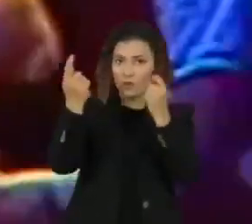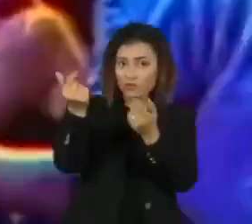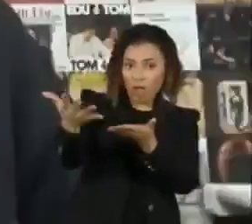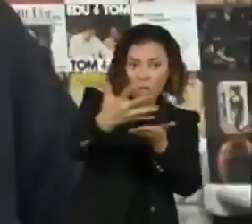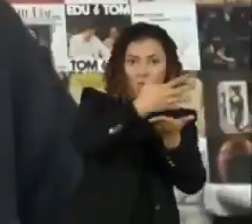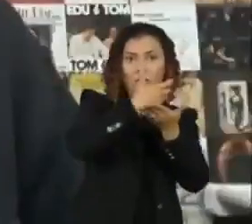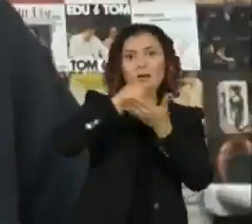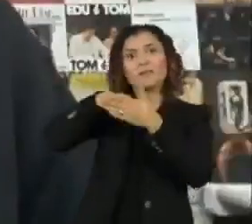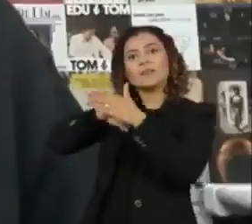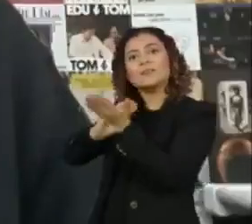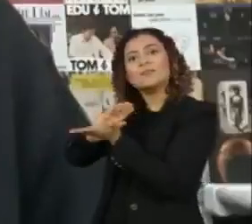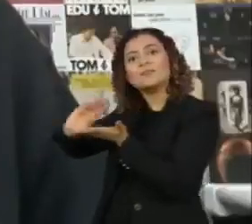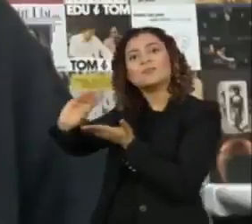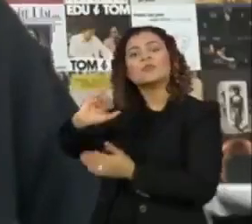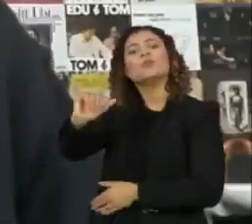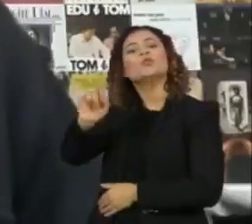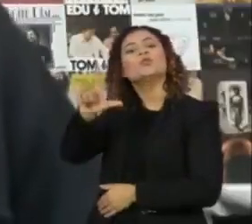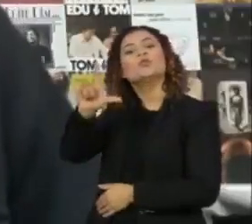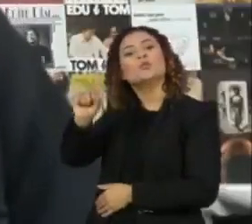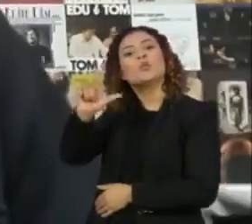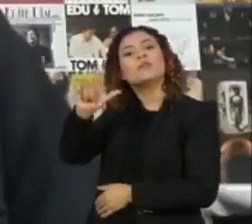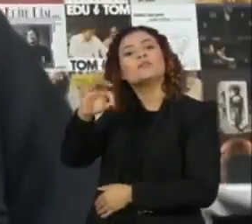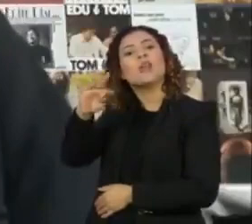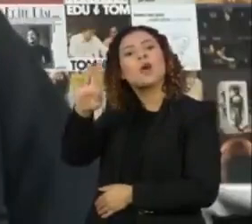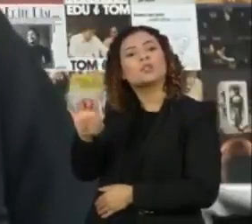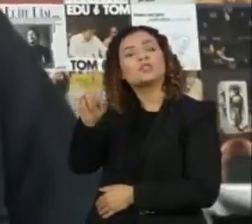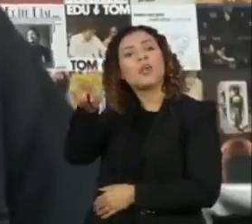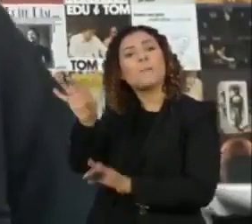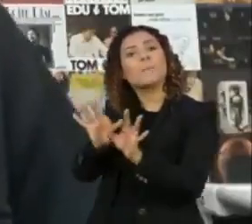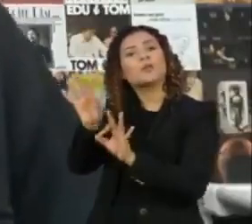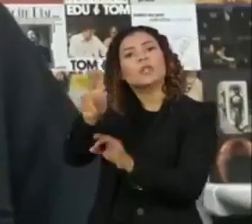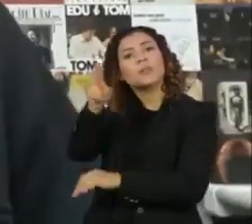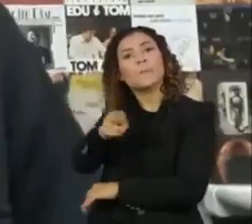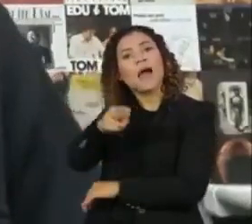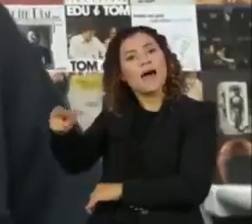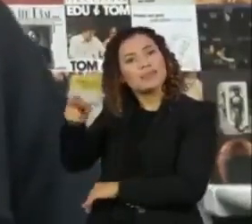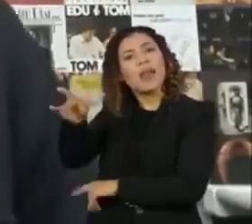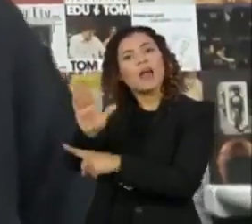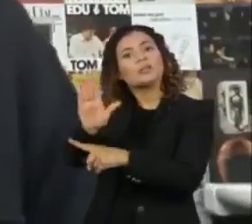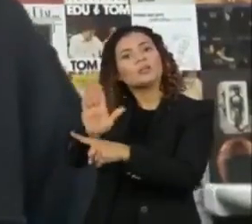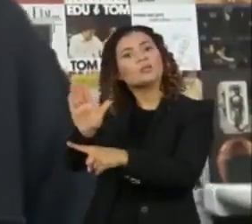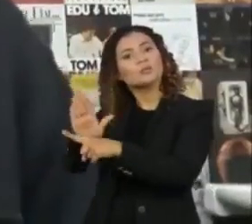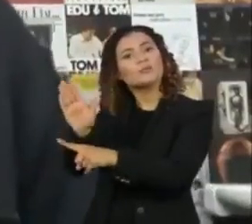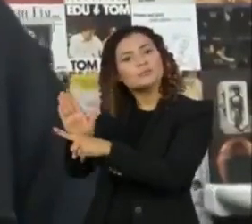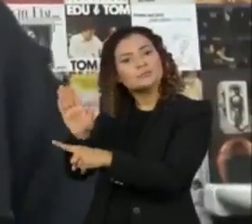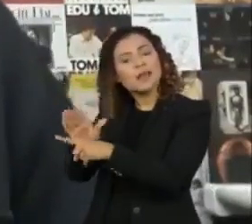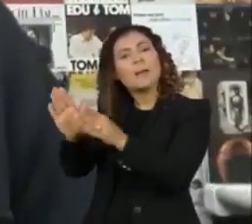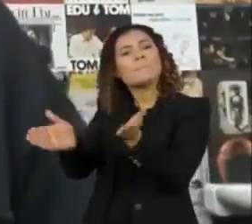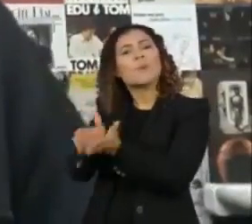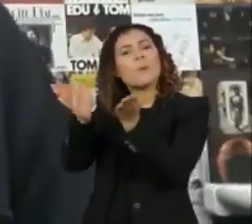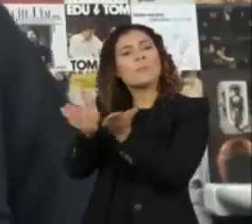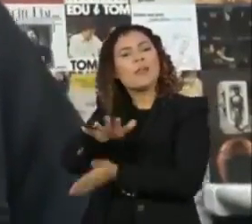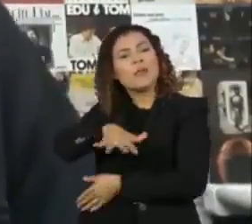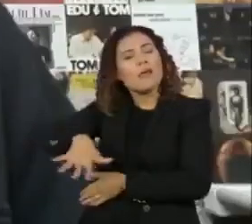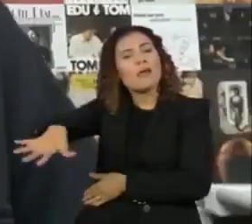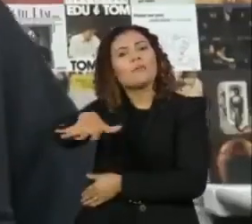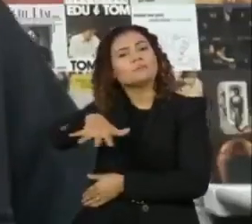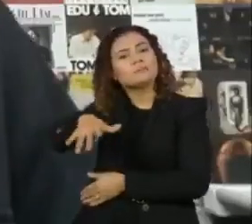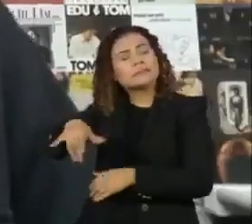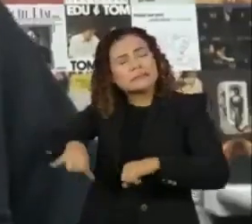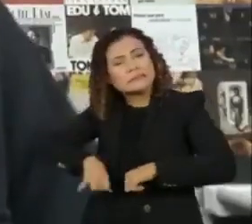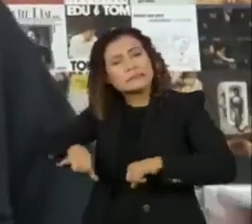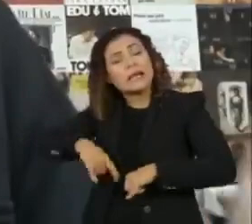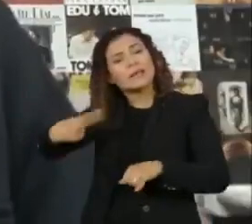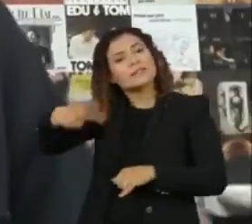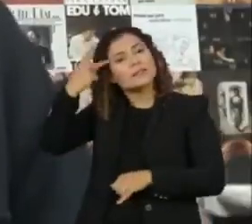para a obra do padre Júlio Lancelotti, que está fazendo um trabalho fundamental para tentar apaliar a crise humanitária que